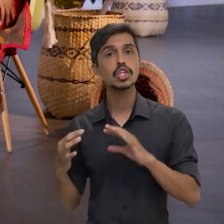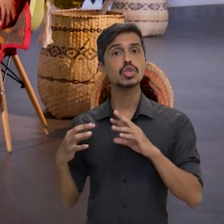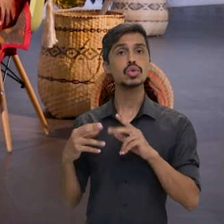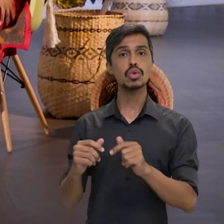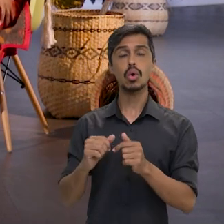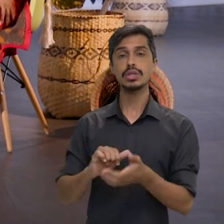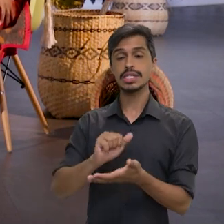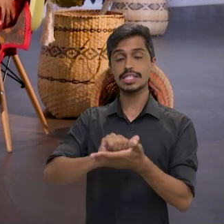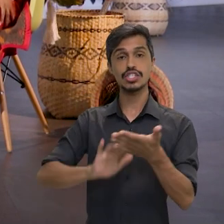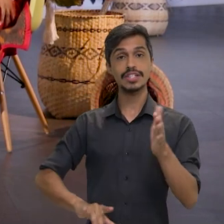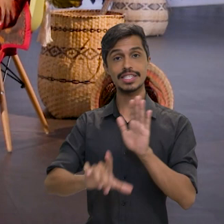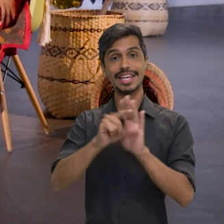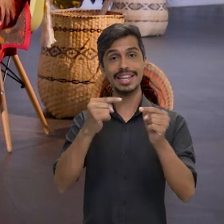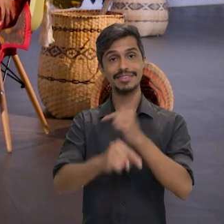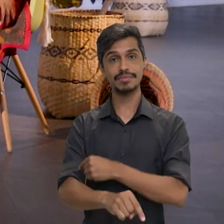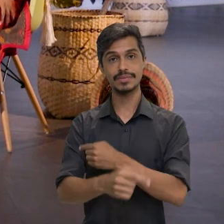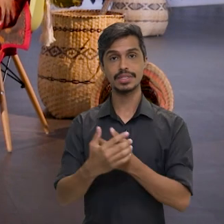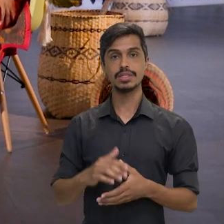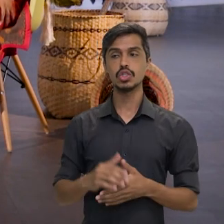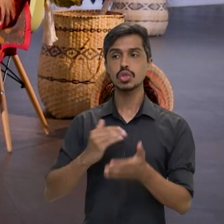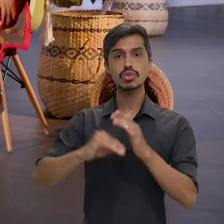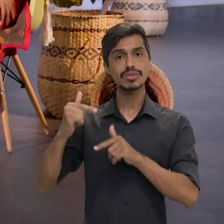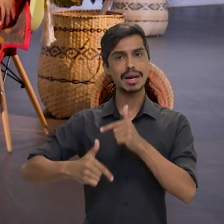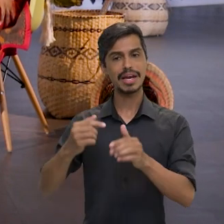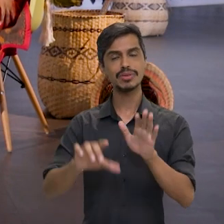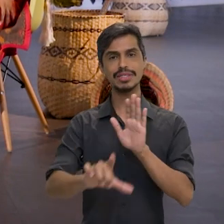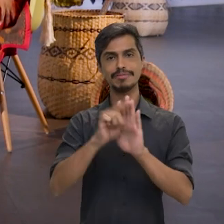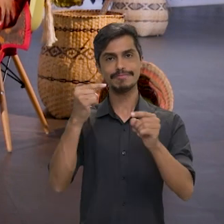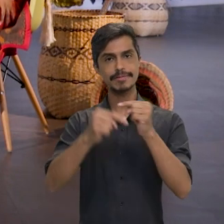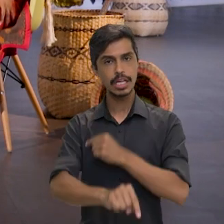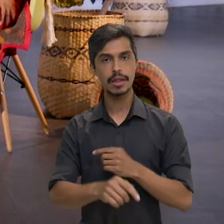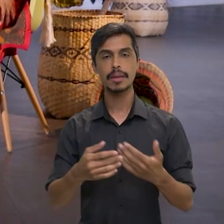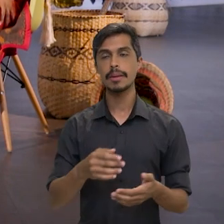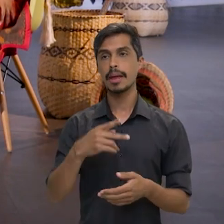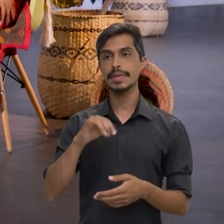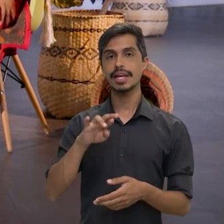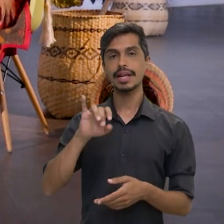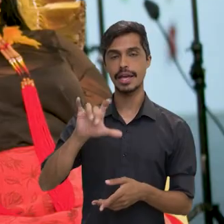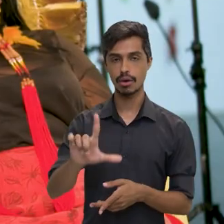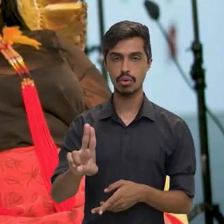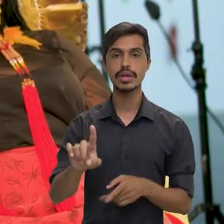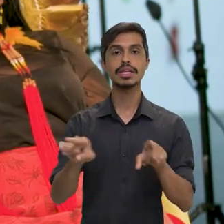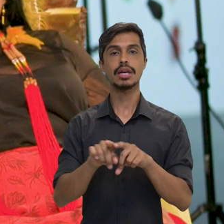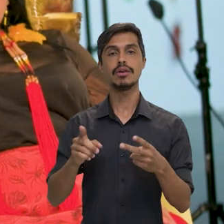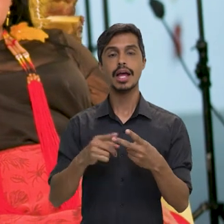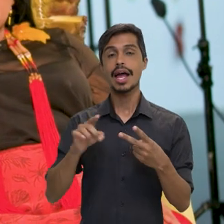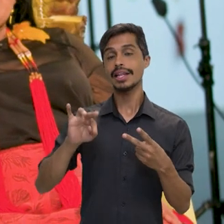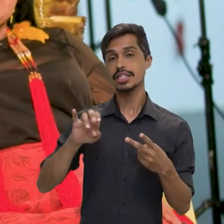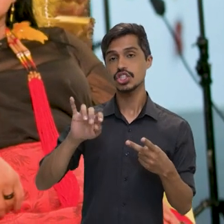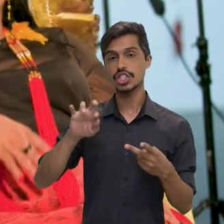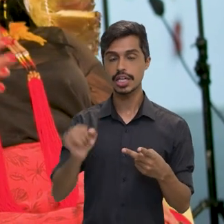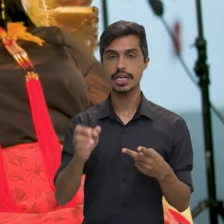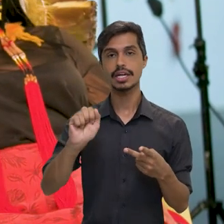as atividades ilícitas dentro desses territórios, né? Como ali a Pitereua e Trincheira-Bacajá é